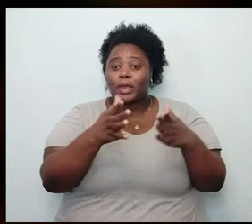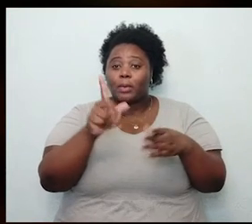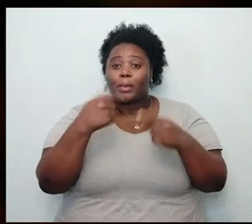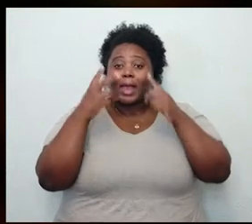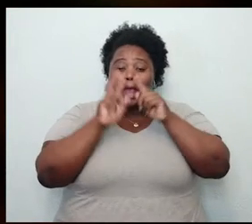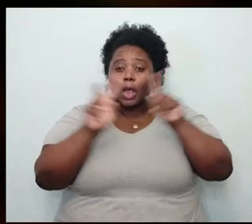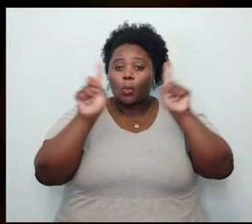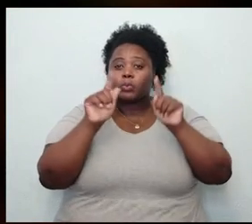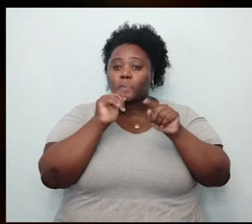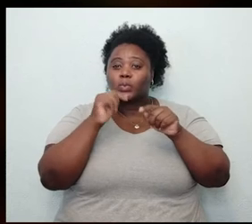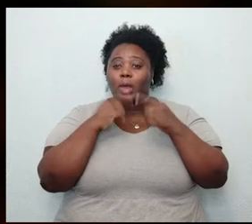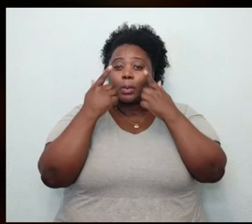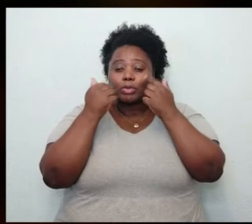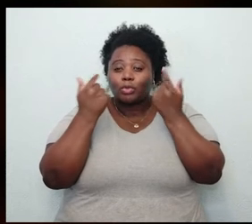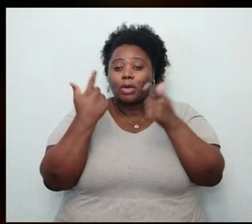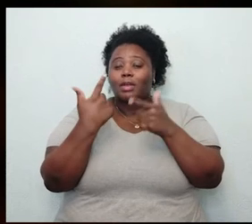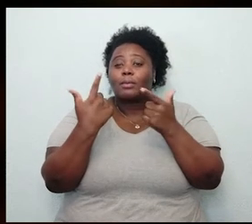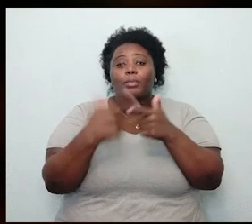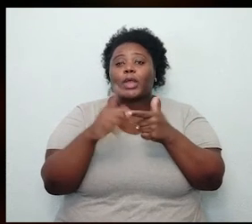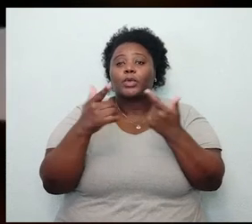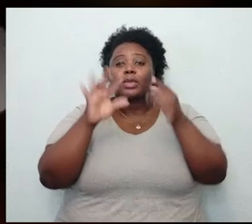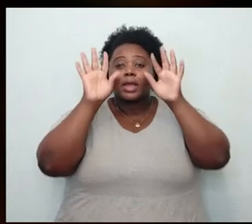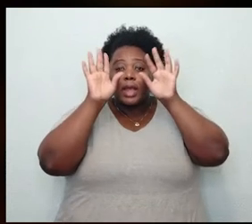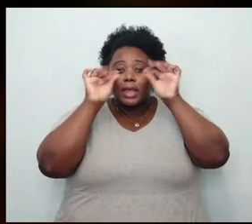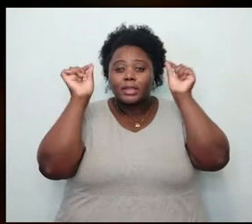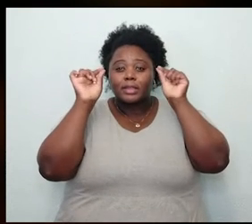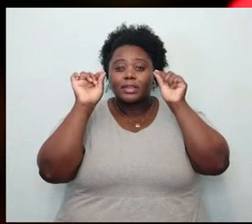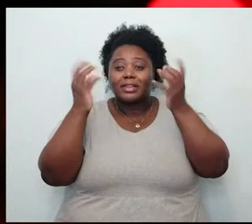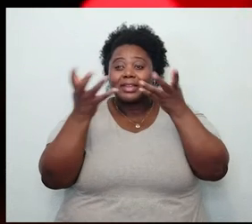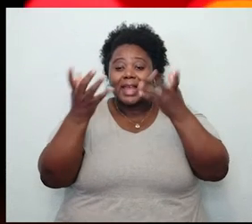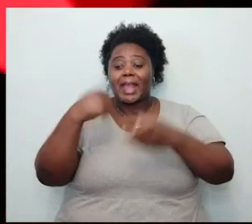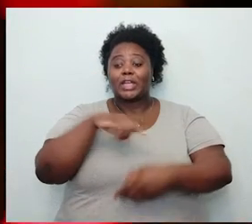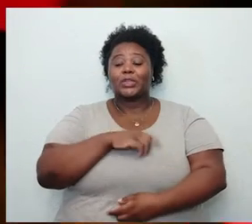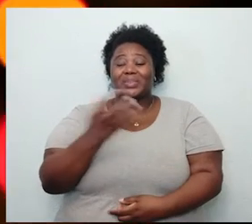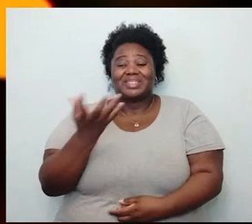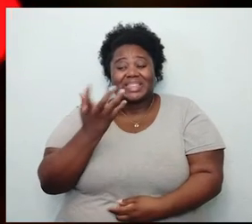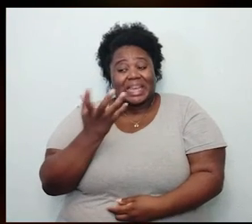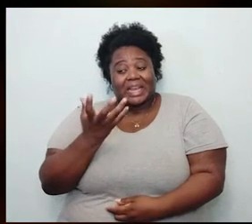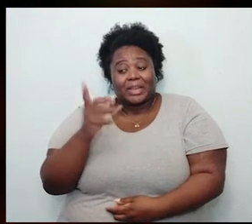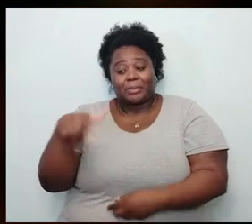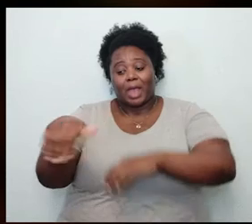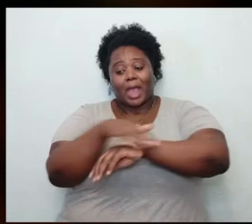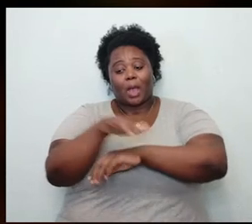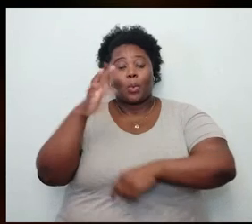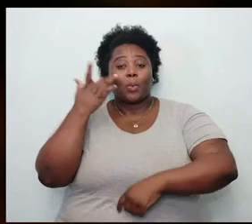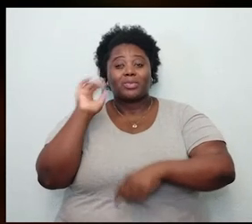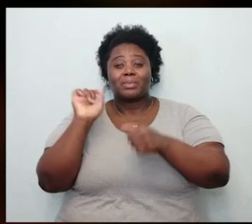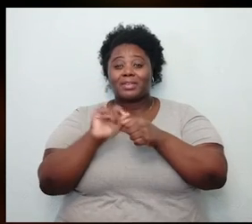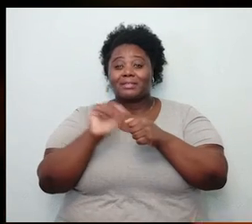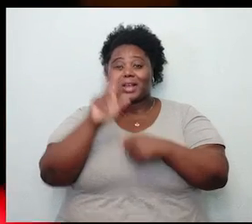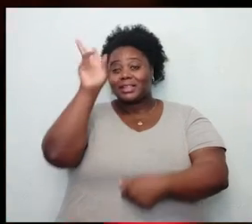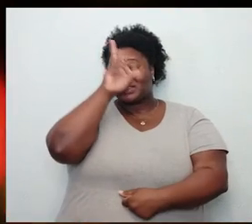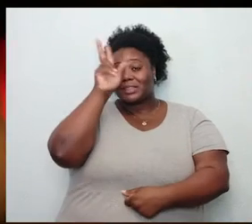'água choram a falta de cílios. Fruto de nossa ambição gloriosa, a Rua do Ouro, refazendo a